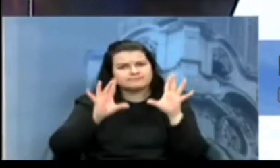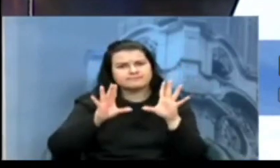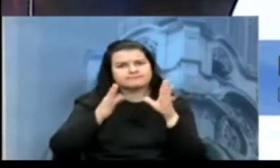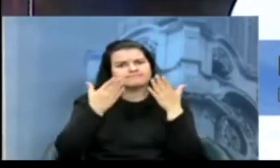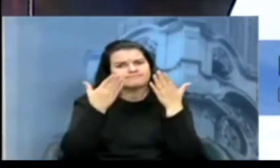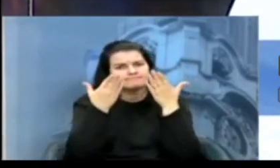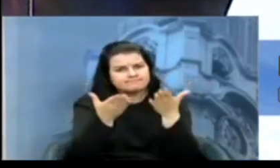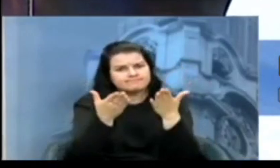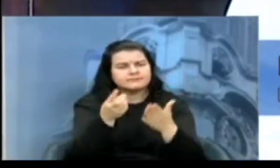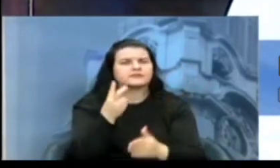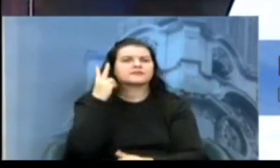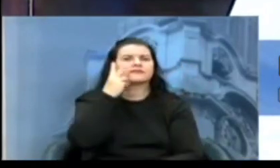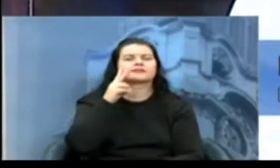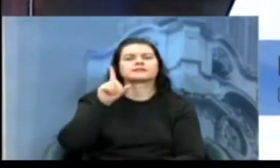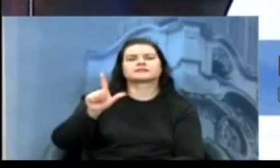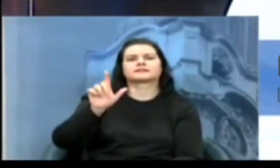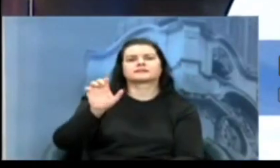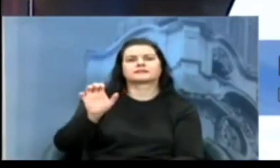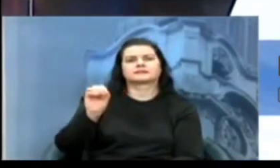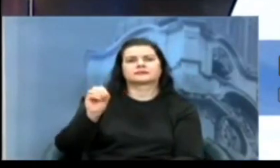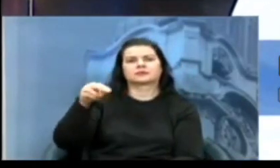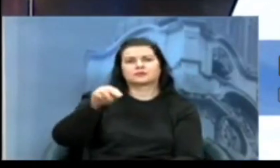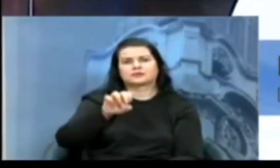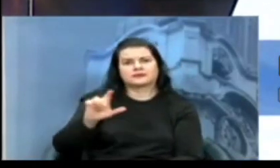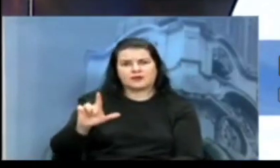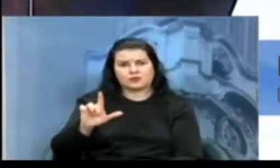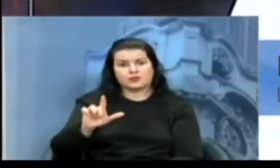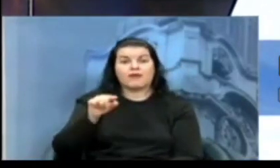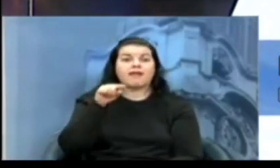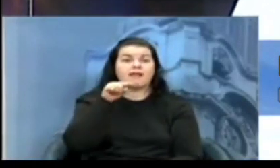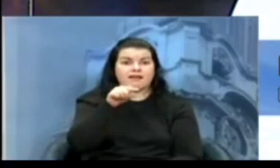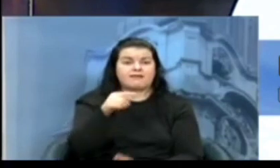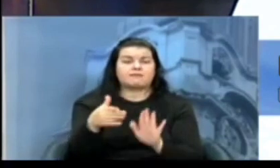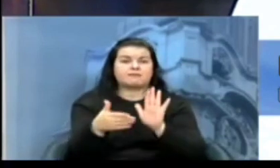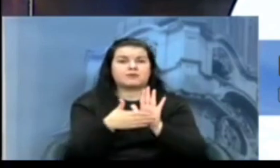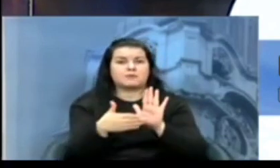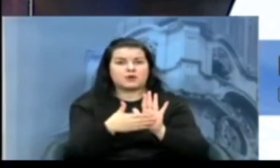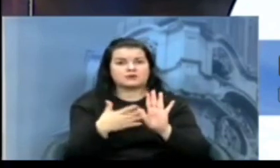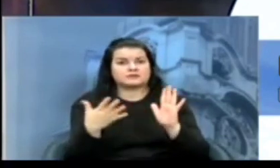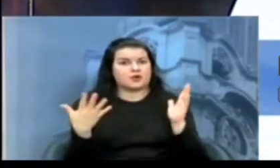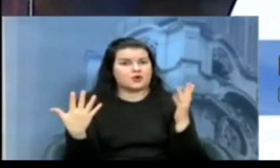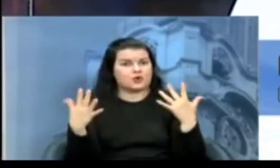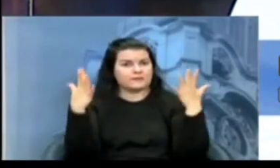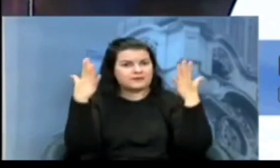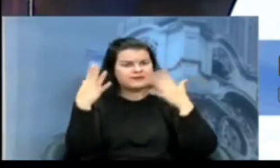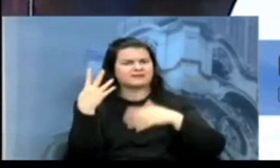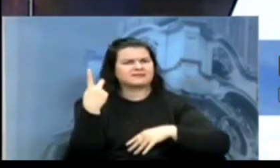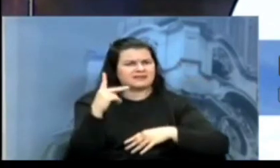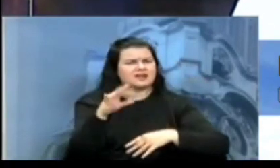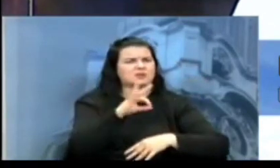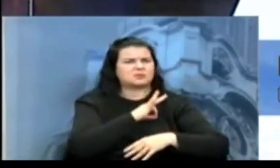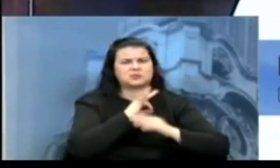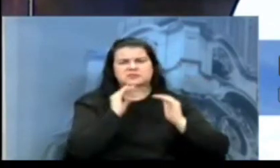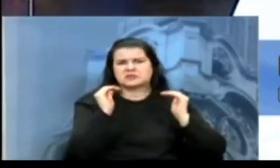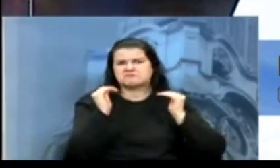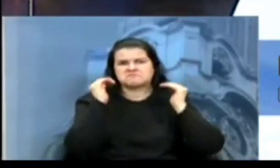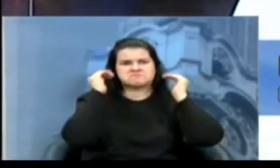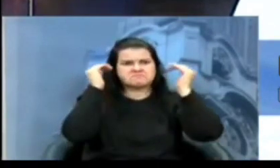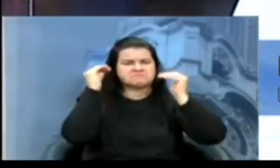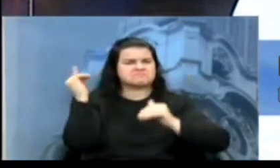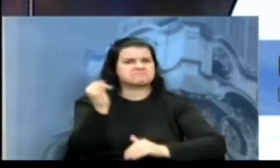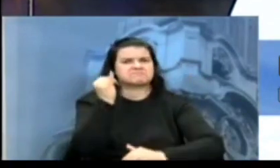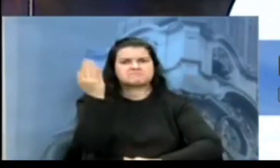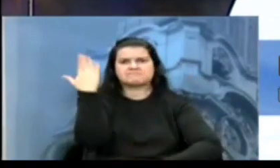para o vereador Leonel Rádio, que além de ser o proponente desta homenagem, foi um dos grandes policiais que passaram pelo